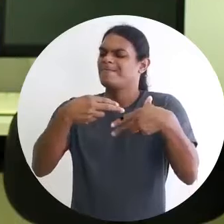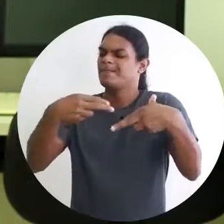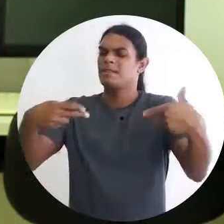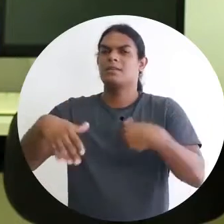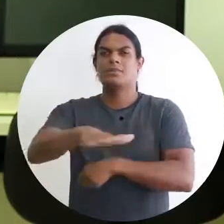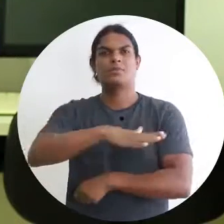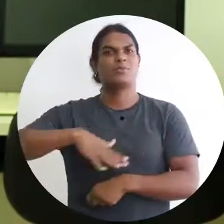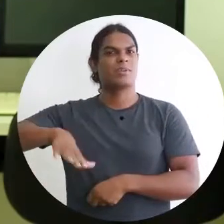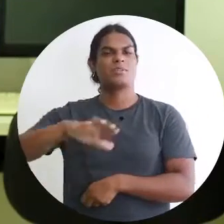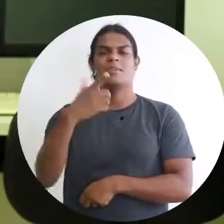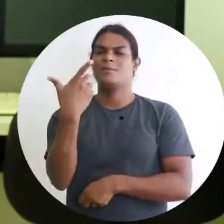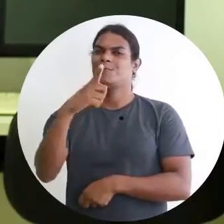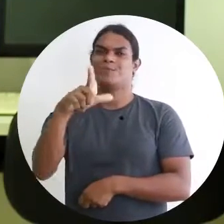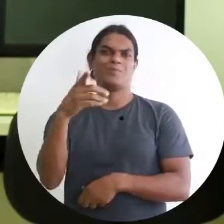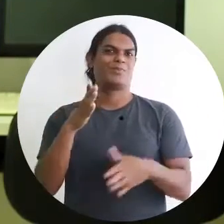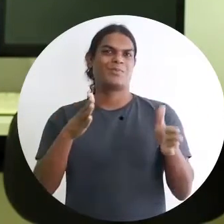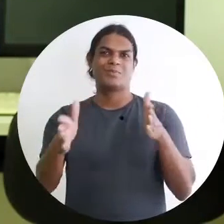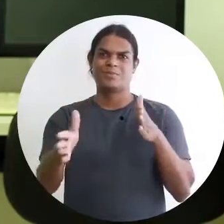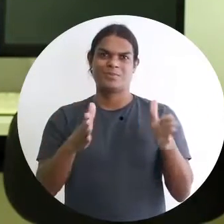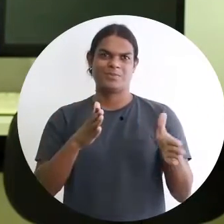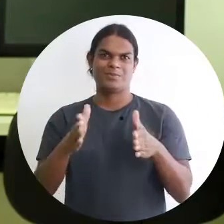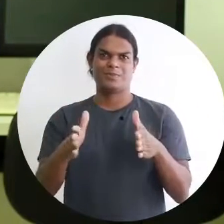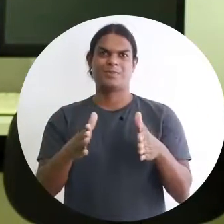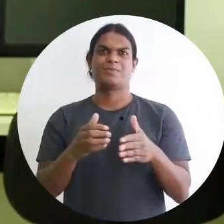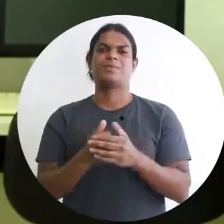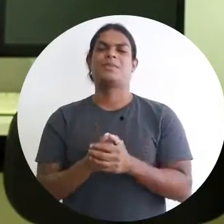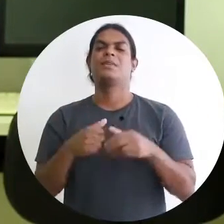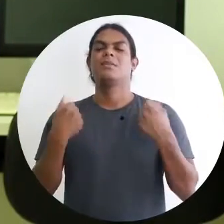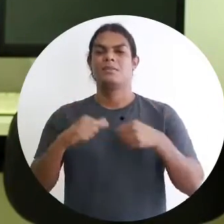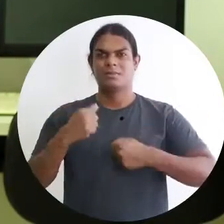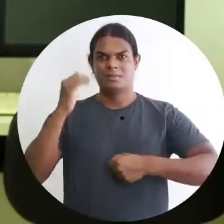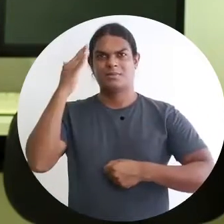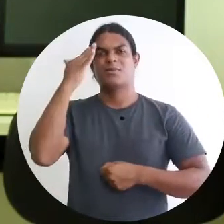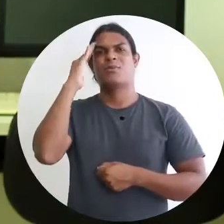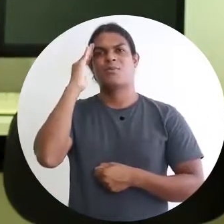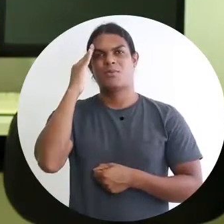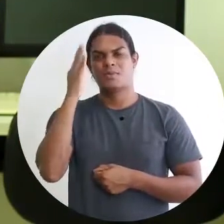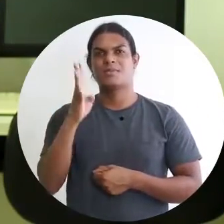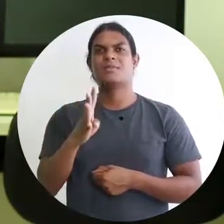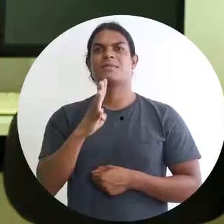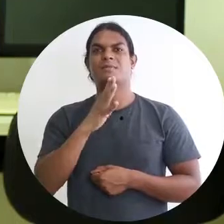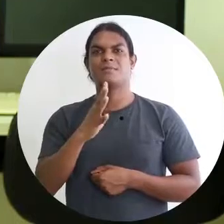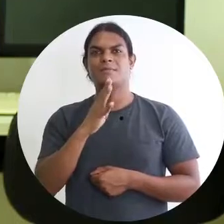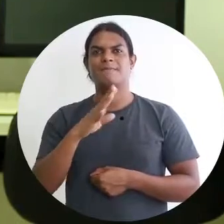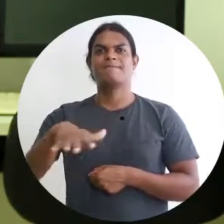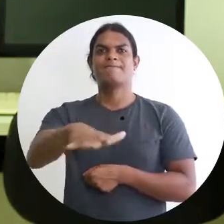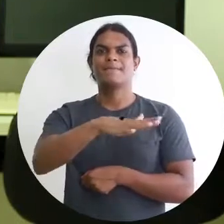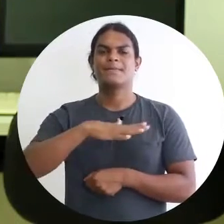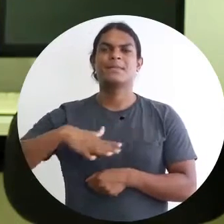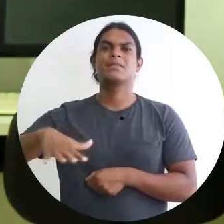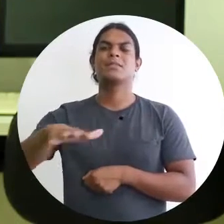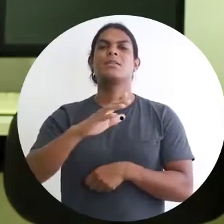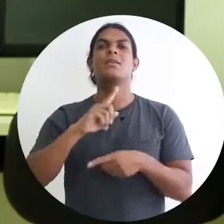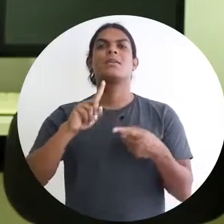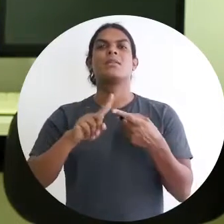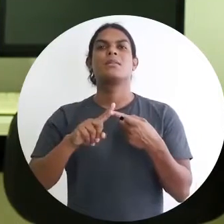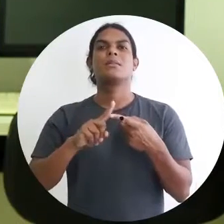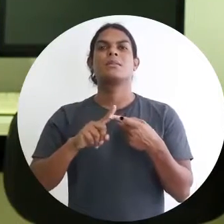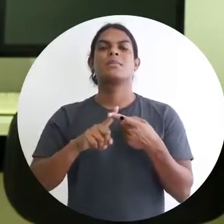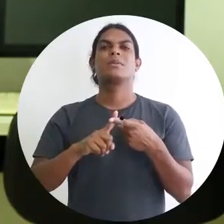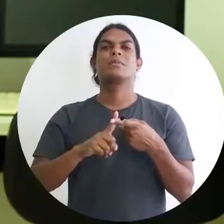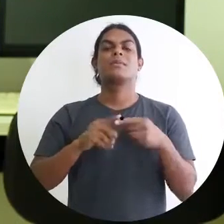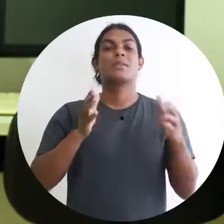não são tão acessíveis assim. Então, a gente vai precisar conhecer os espaços e, para isso, conhecer um pouco de acessibilidade